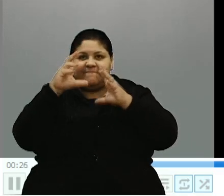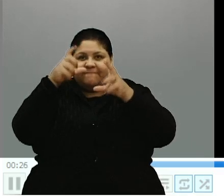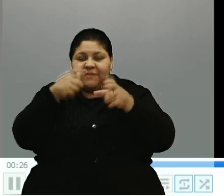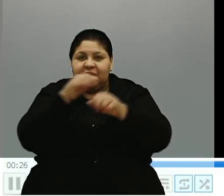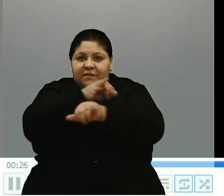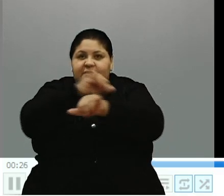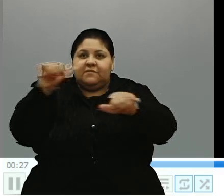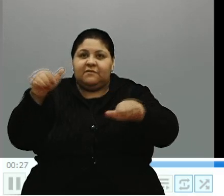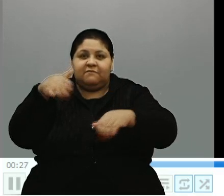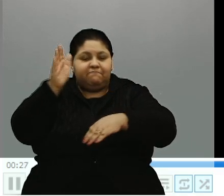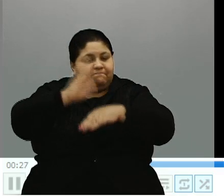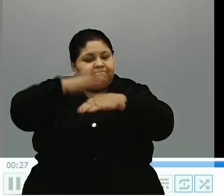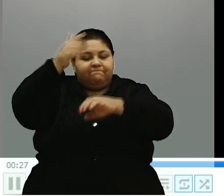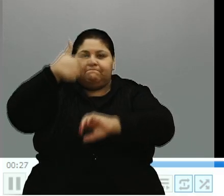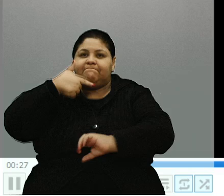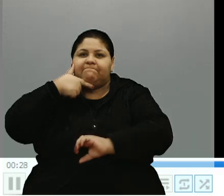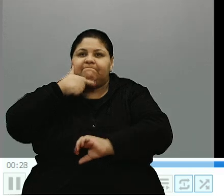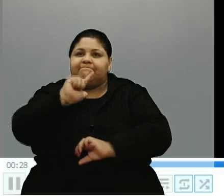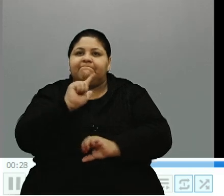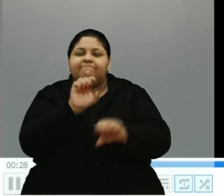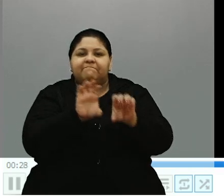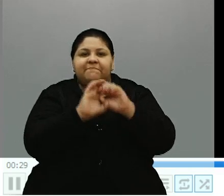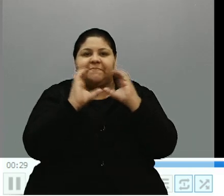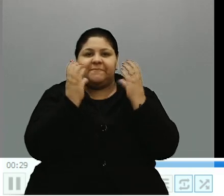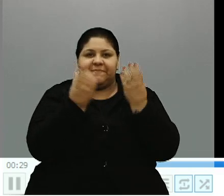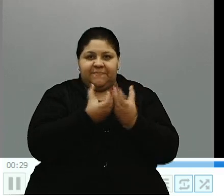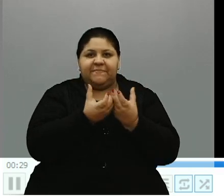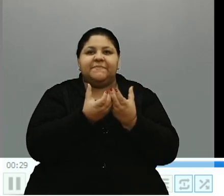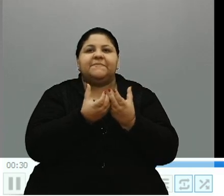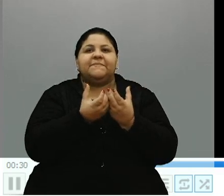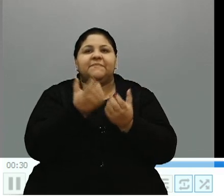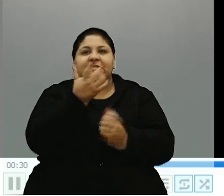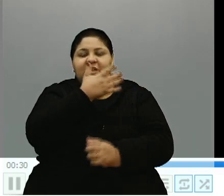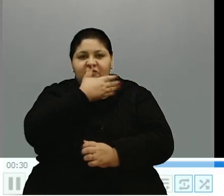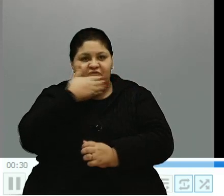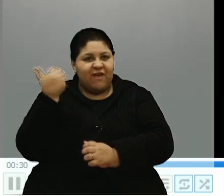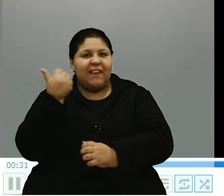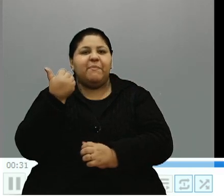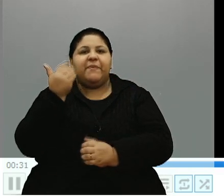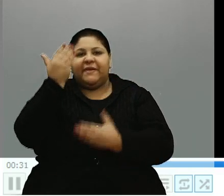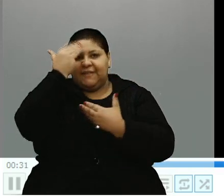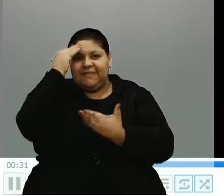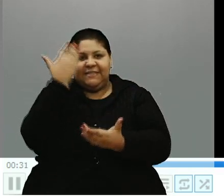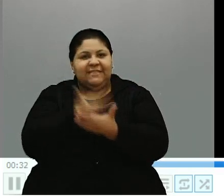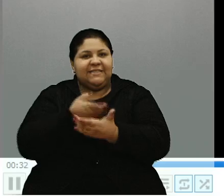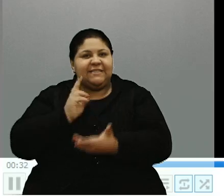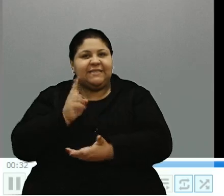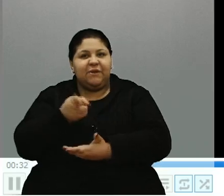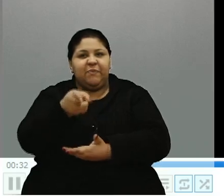dizer que é mais uma conquista para essa comunidade. Vale a pena acreditar sempre.